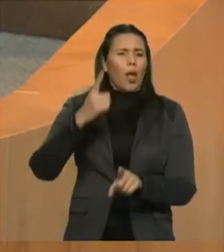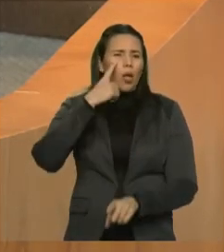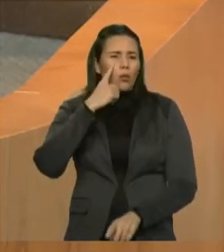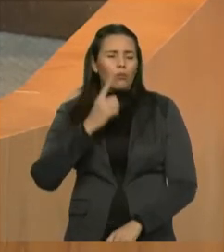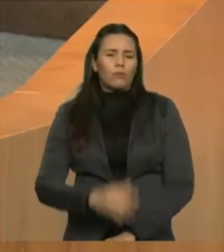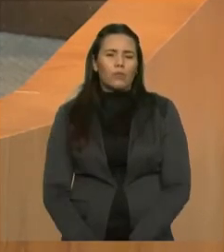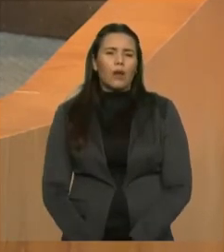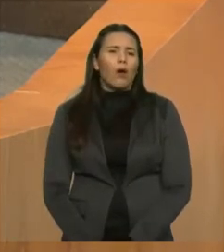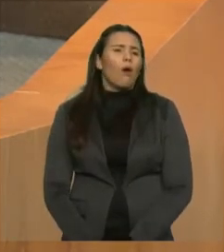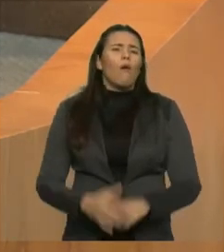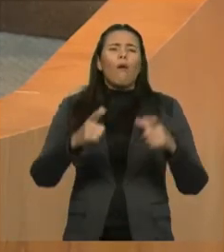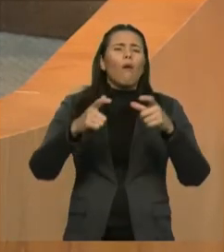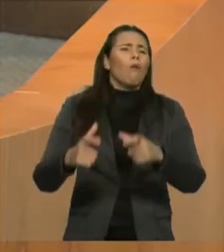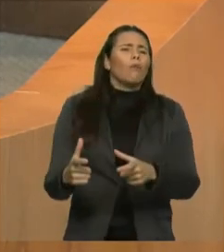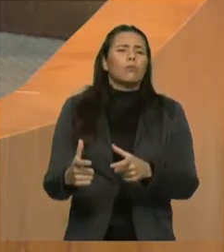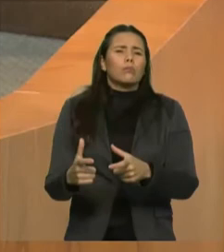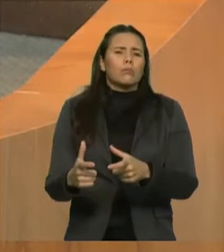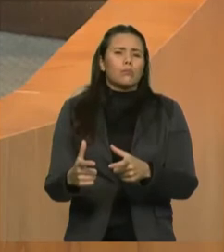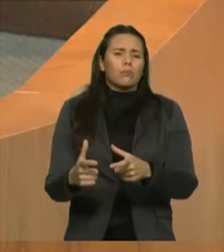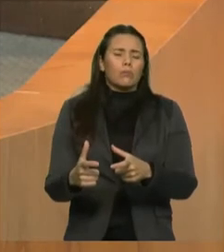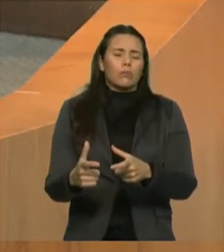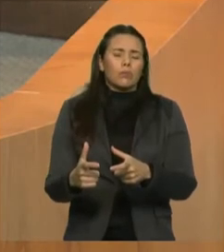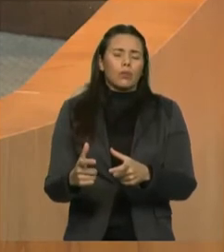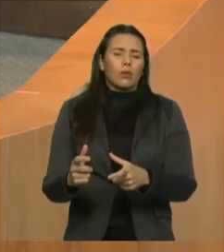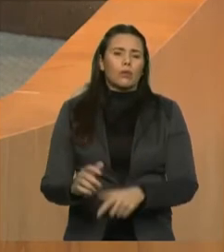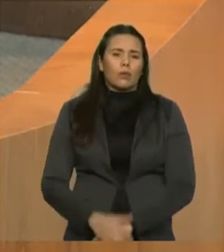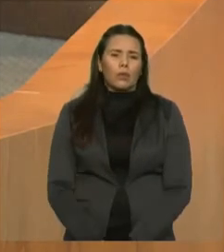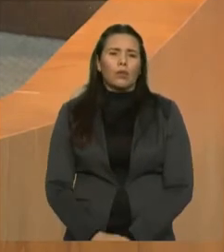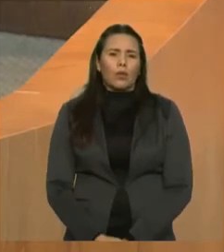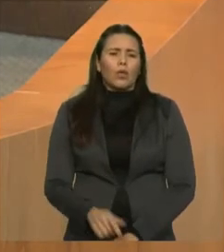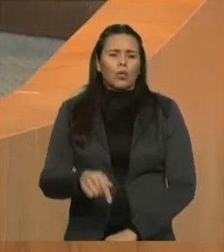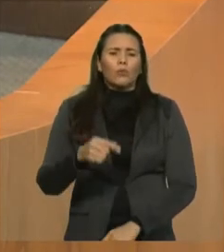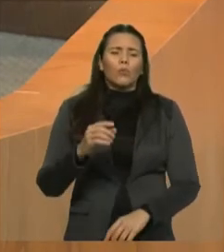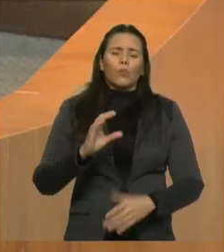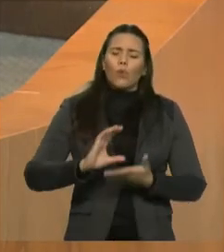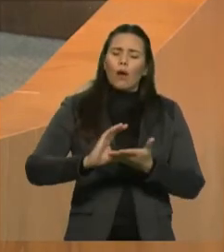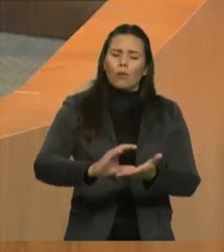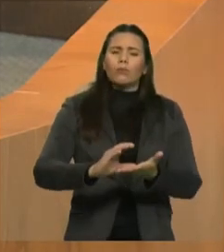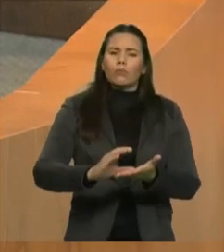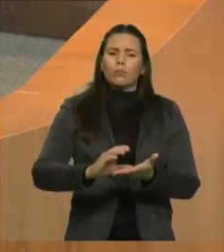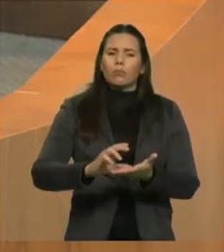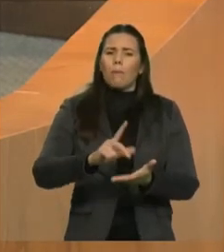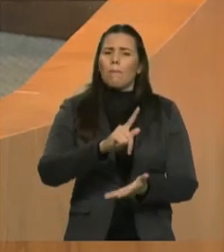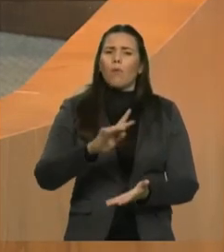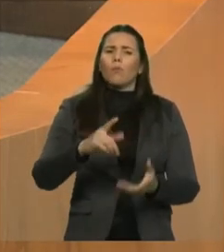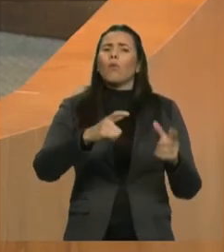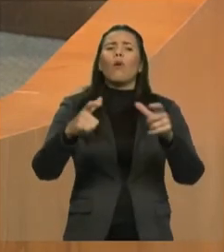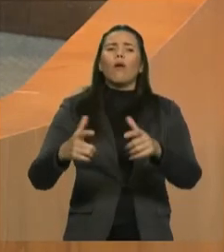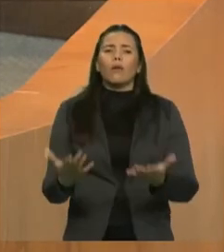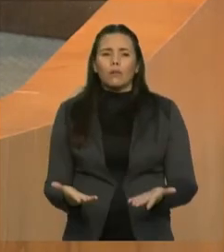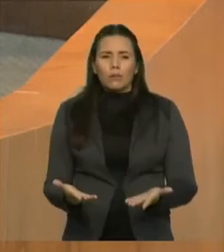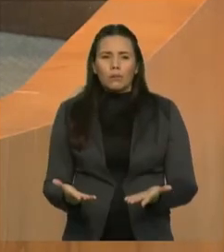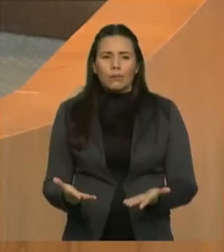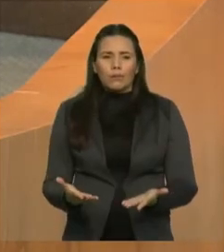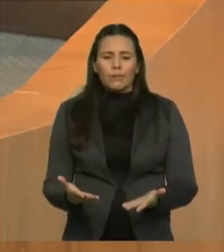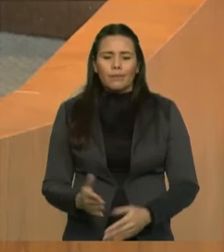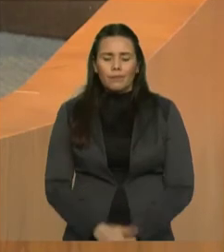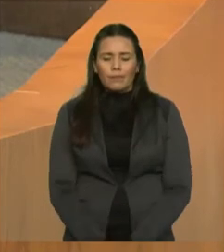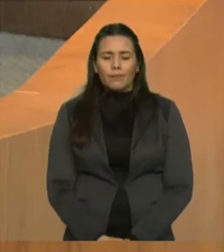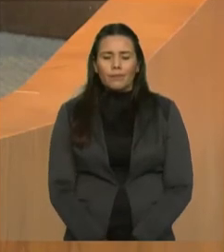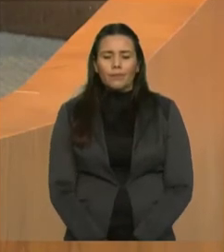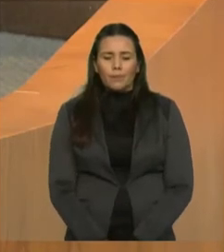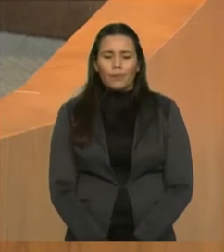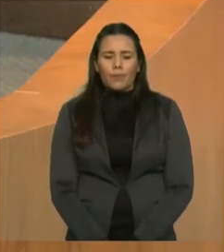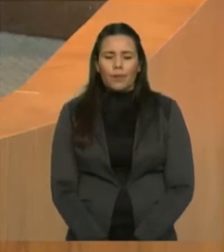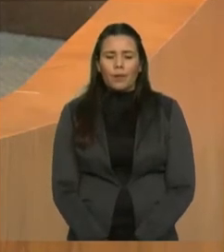talvez tenha esquecido, mas já tenha o conhecimento, já foi publicado hoje no blog do jornalista